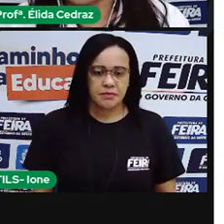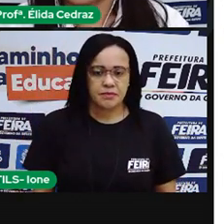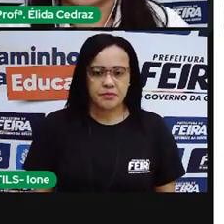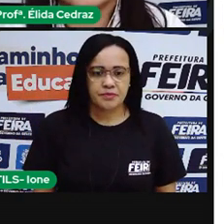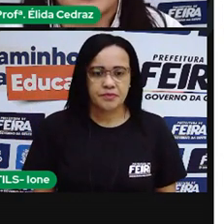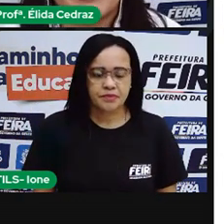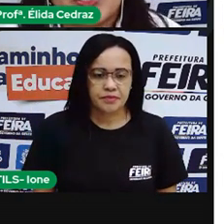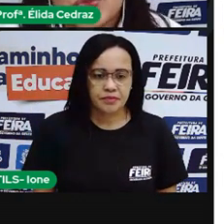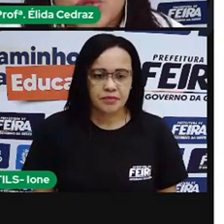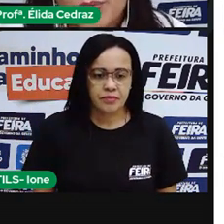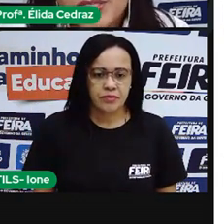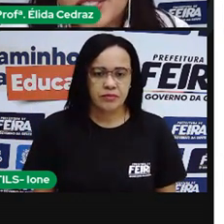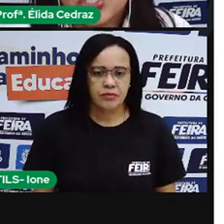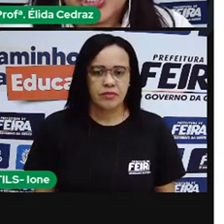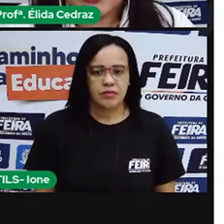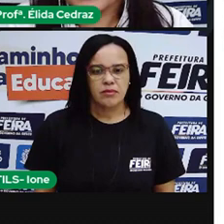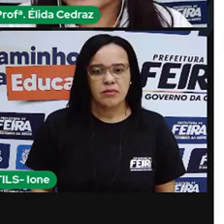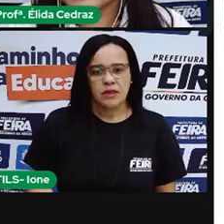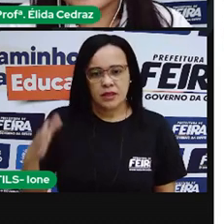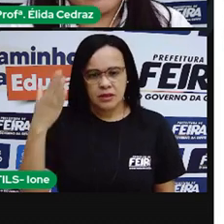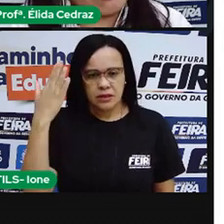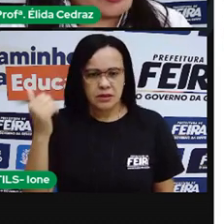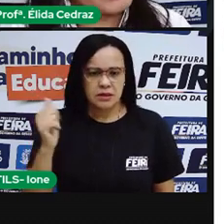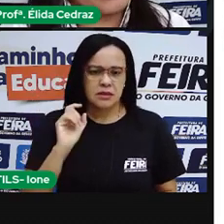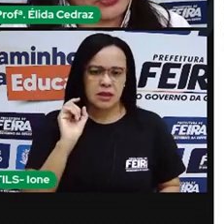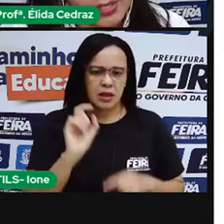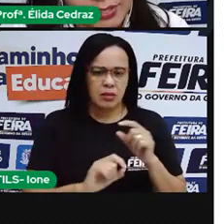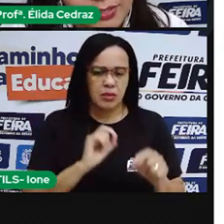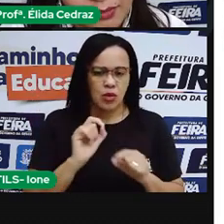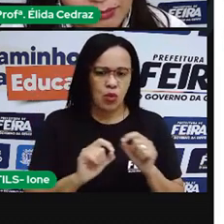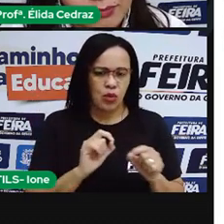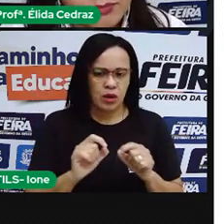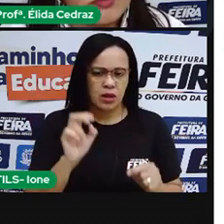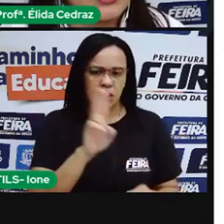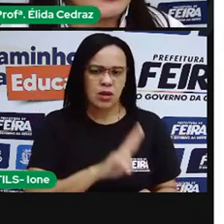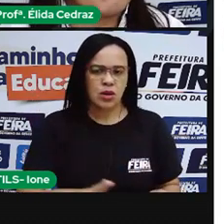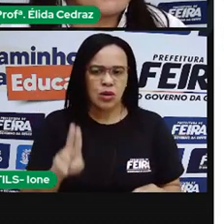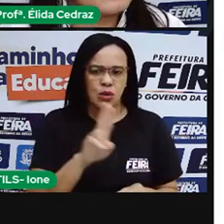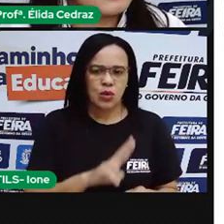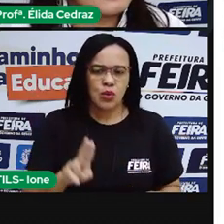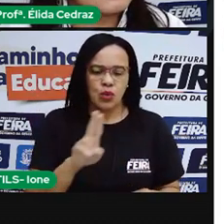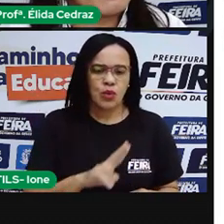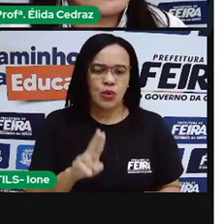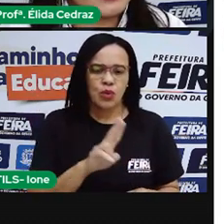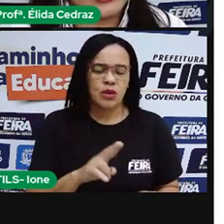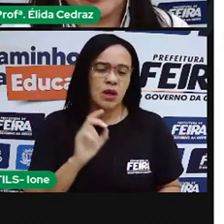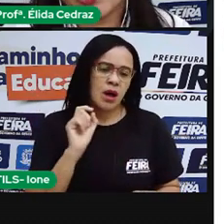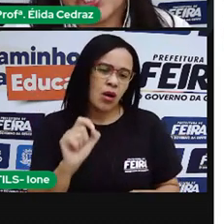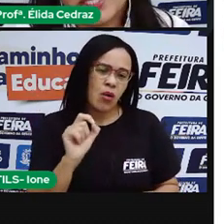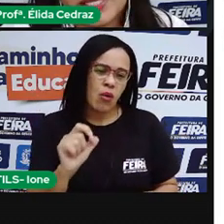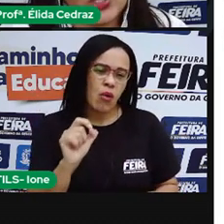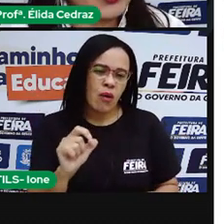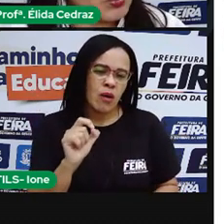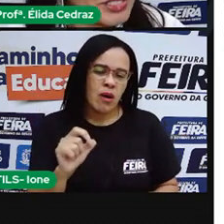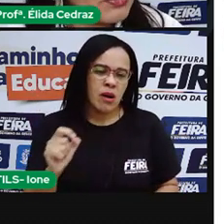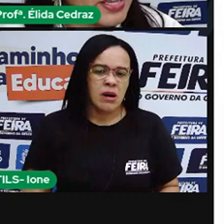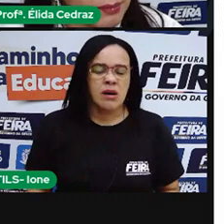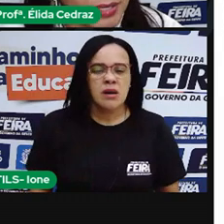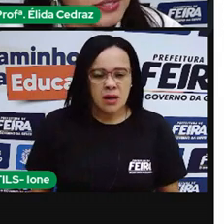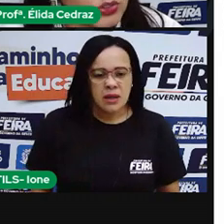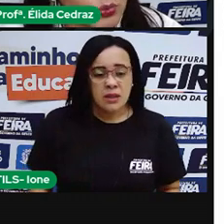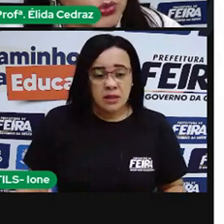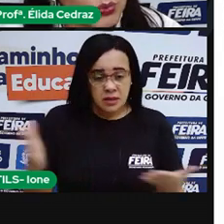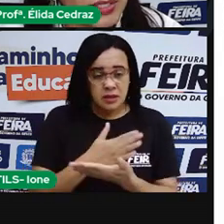Você já sabe que os homens antigos utilizavam a natureza, depois eles passaram a utilizar algumas